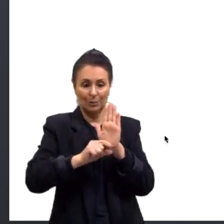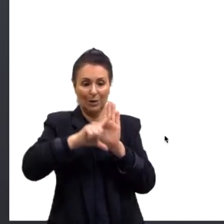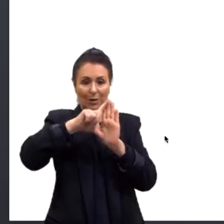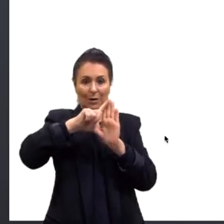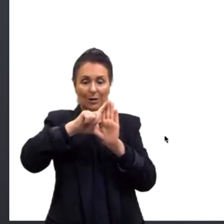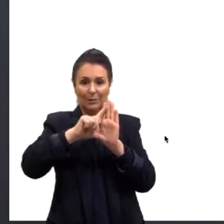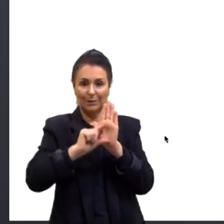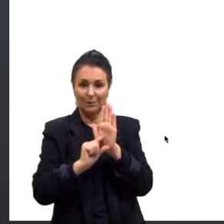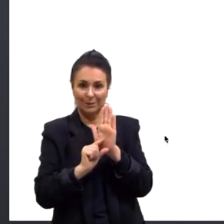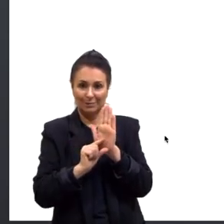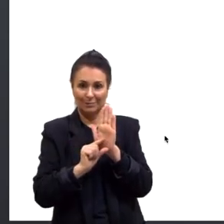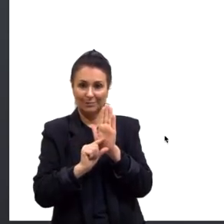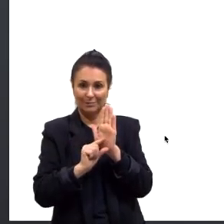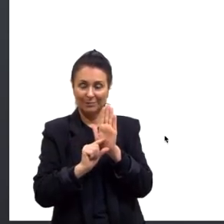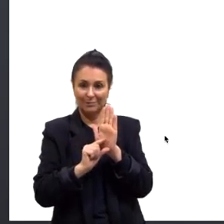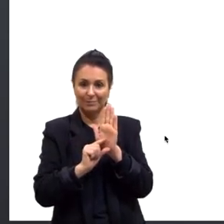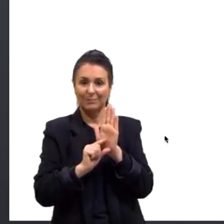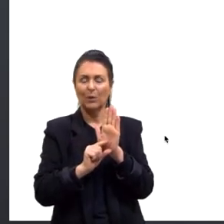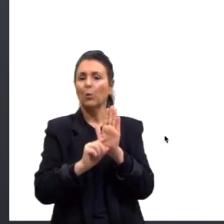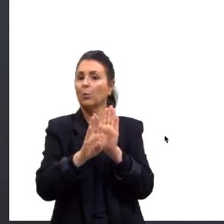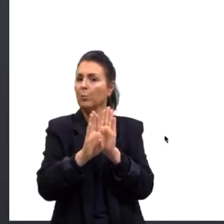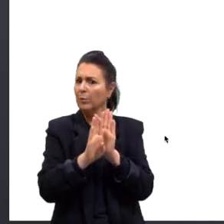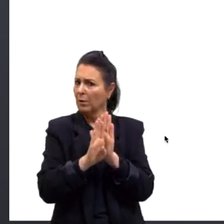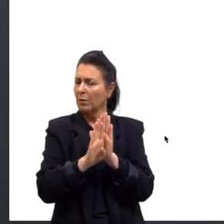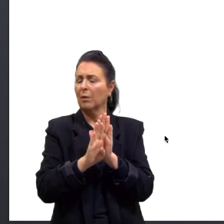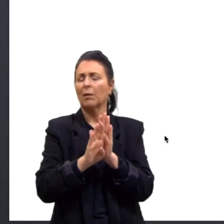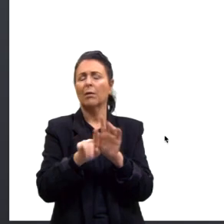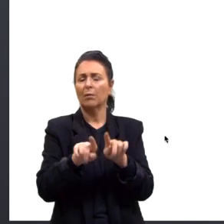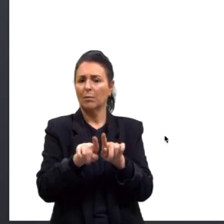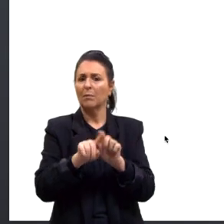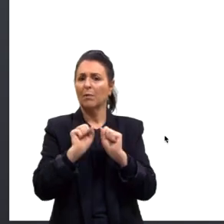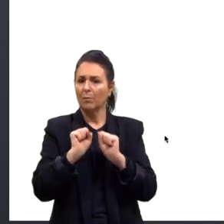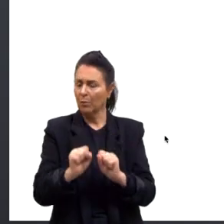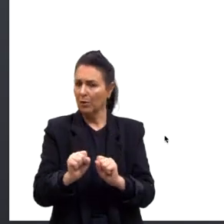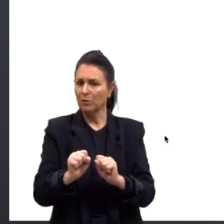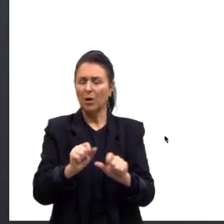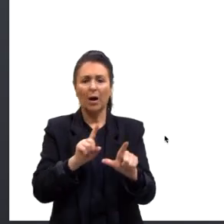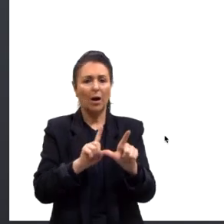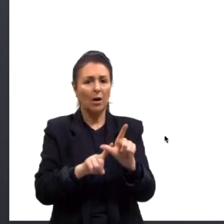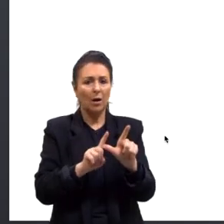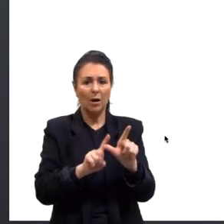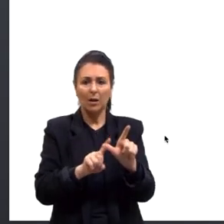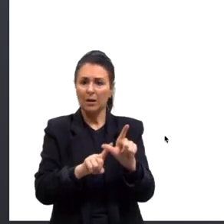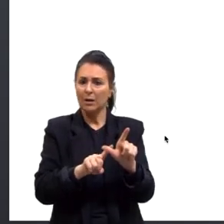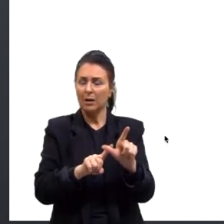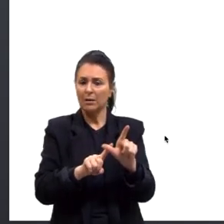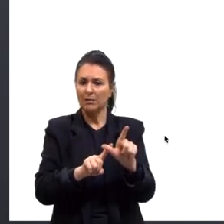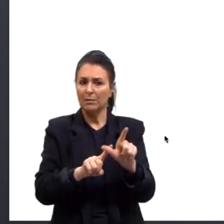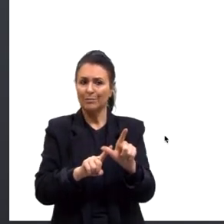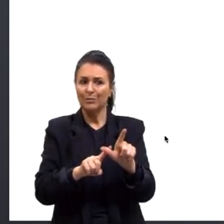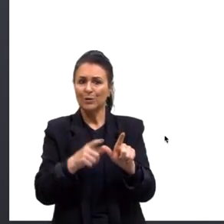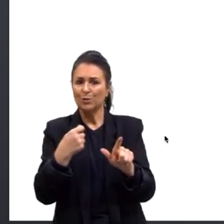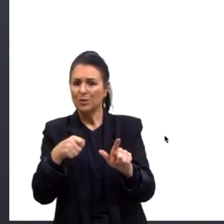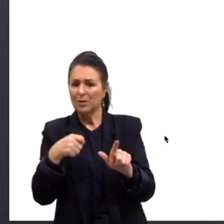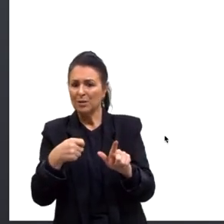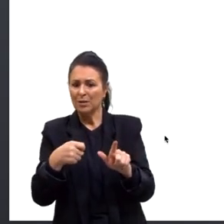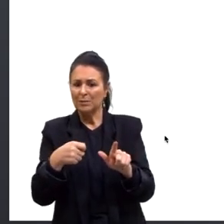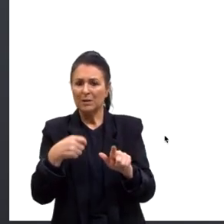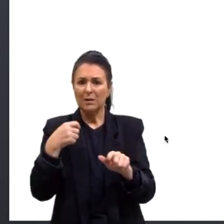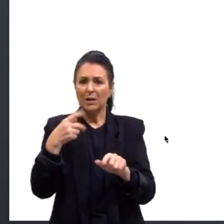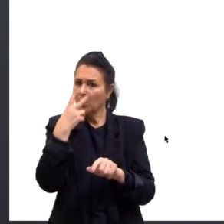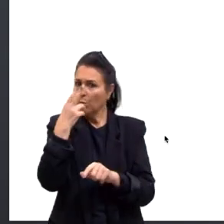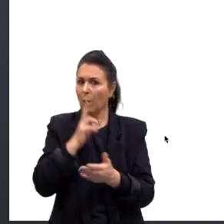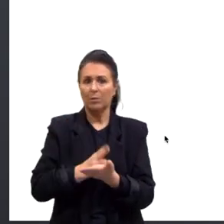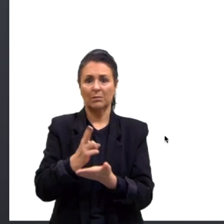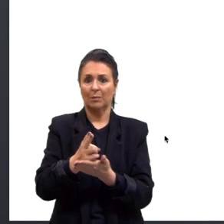Ou assim por diante, B. A letra, assim, ela não quer dizer muita coisa. A gente tem que